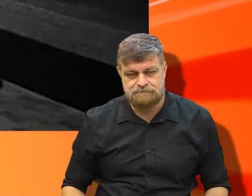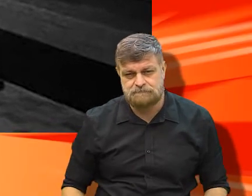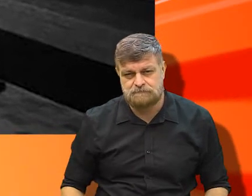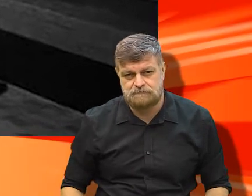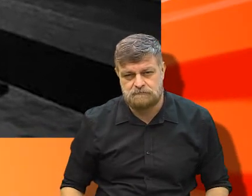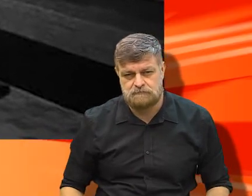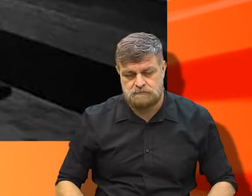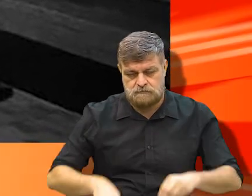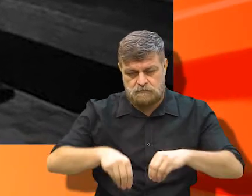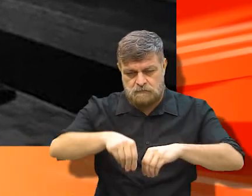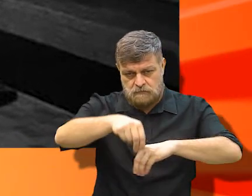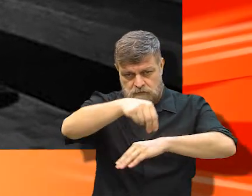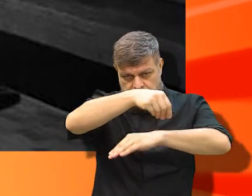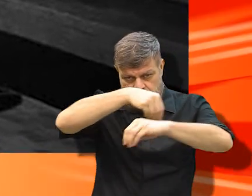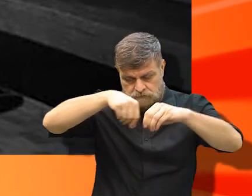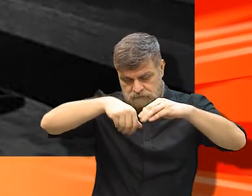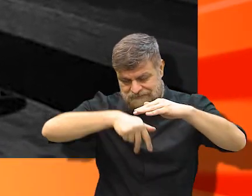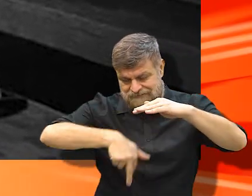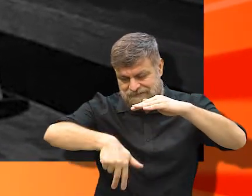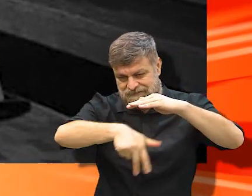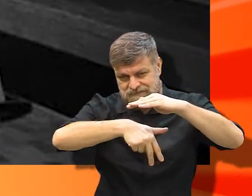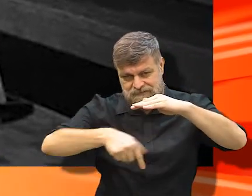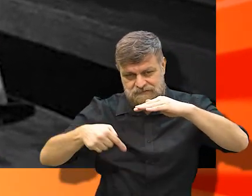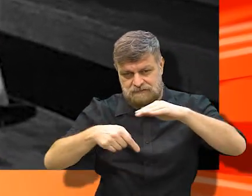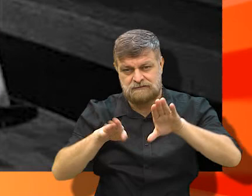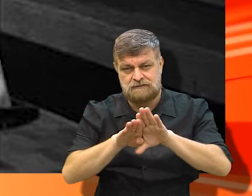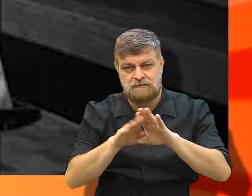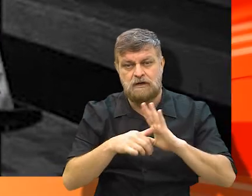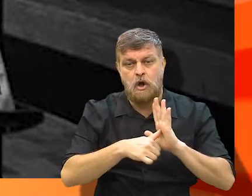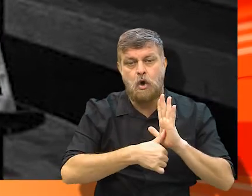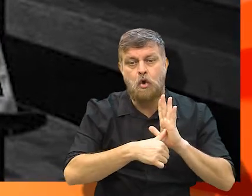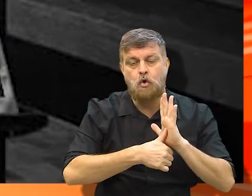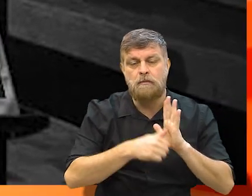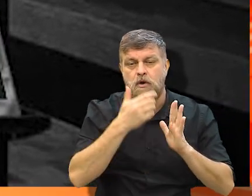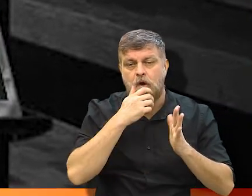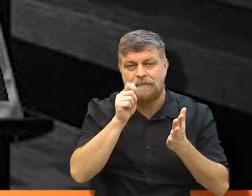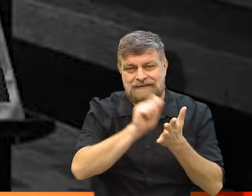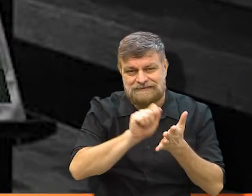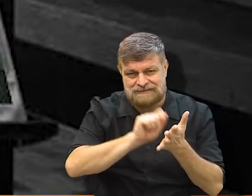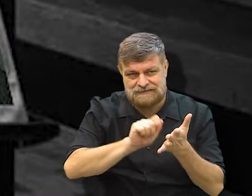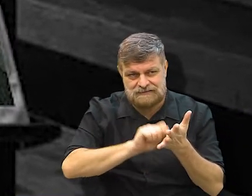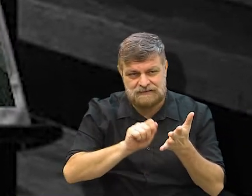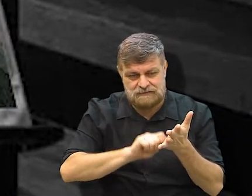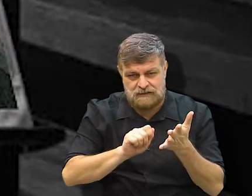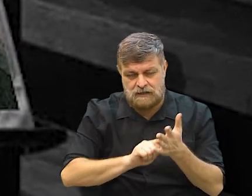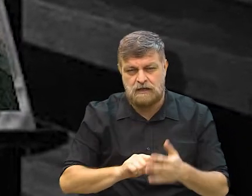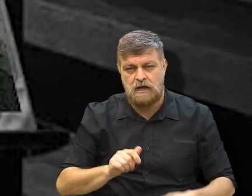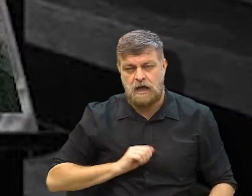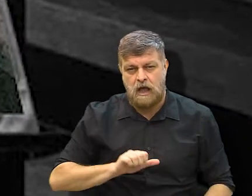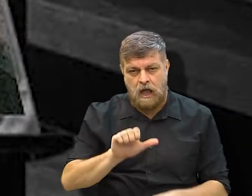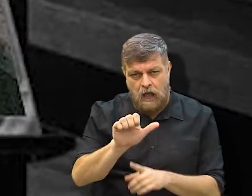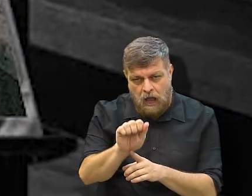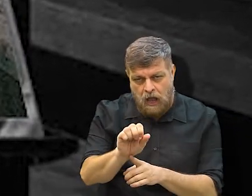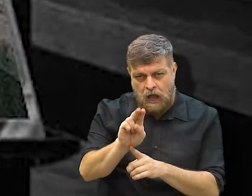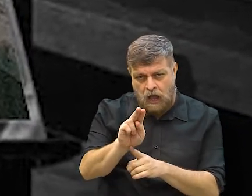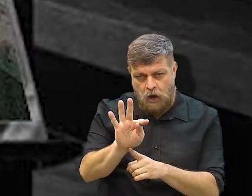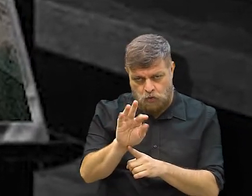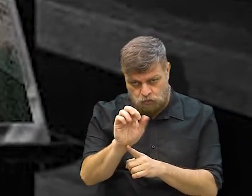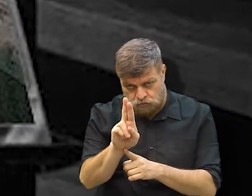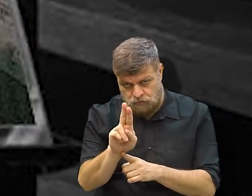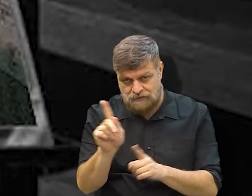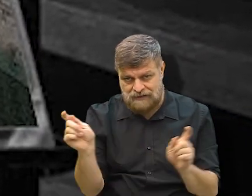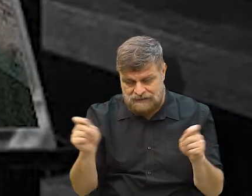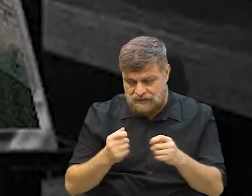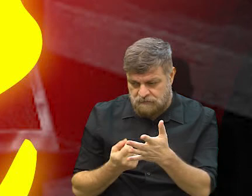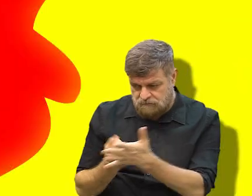físico. O Subterrâneo Ascensão, ele também está no Clube dos Autores. Além do Clube dos Autores, você consegue encontrar também,